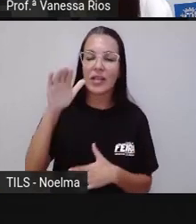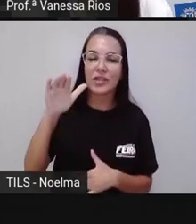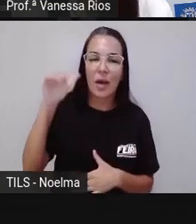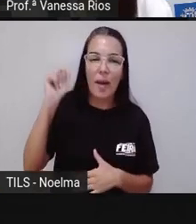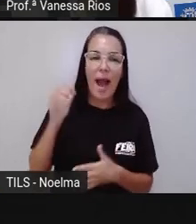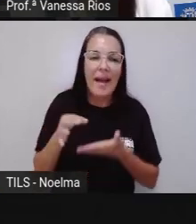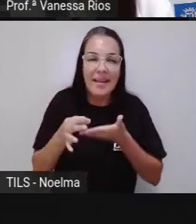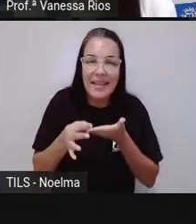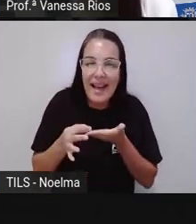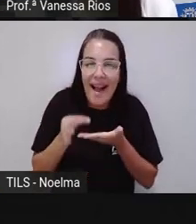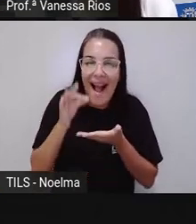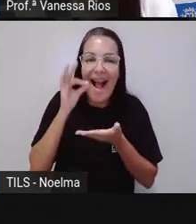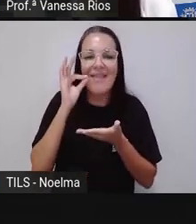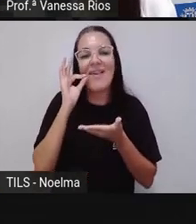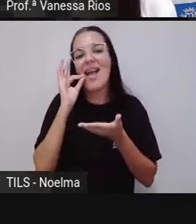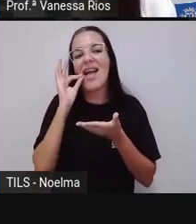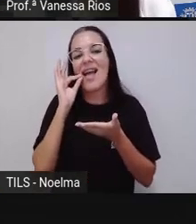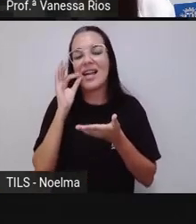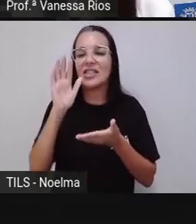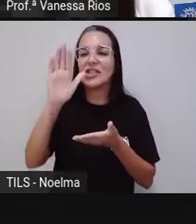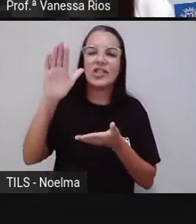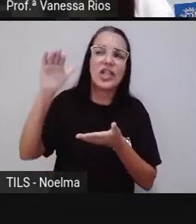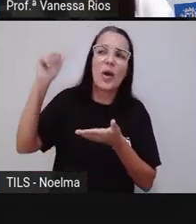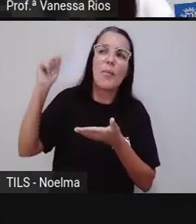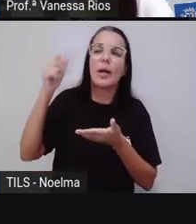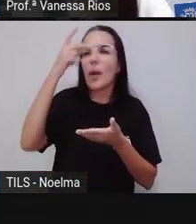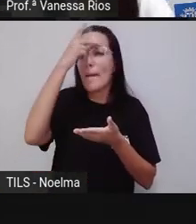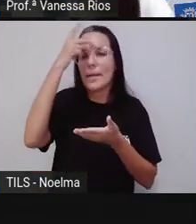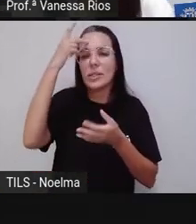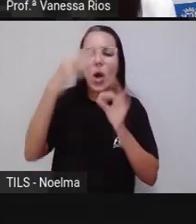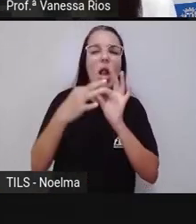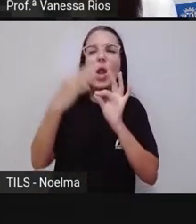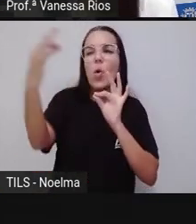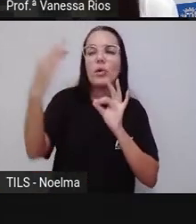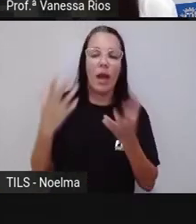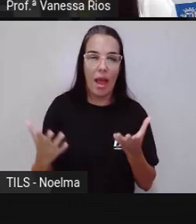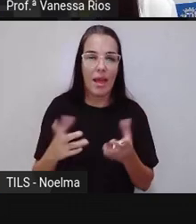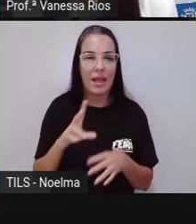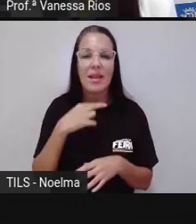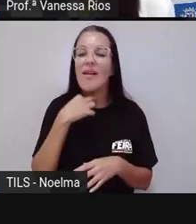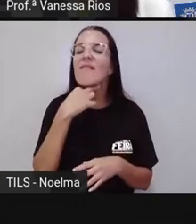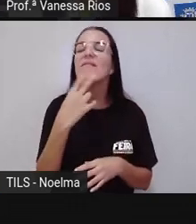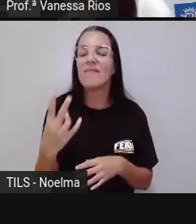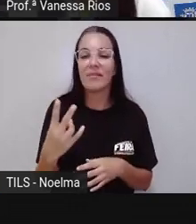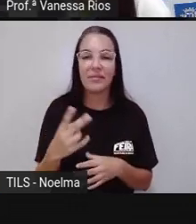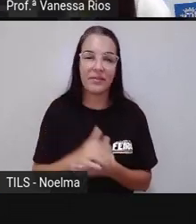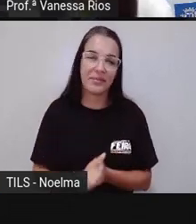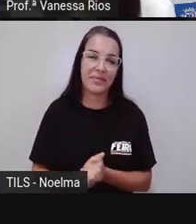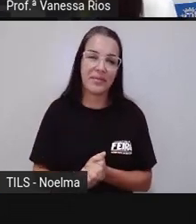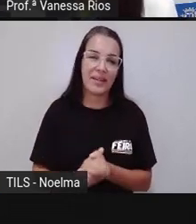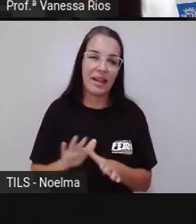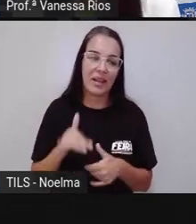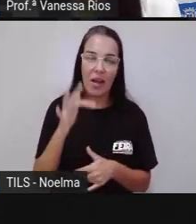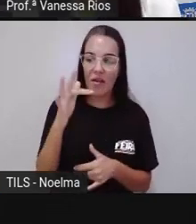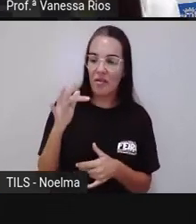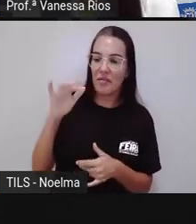palavra como se a gente estivesse falando com alguém que está longe de nós. Então, Café!